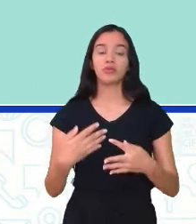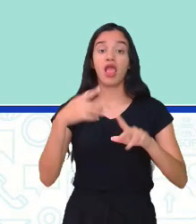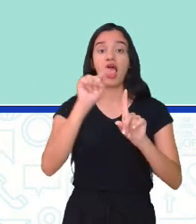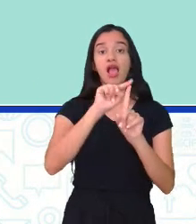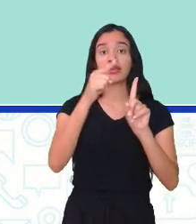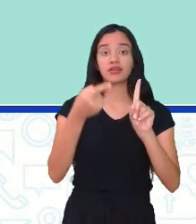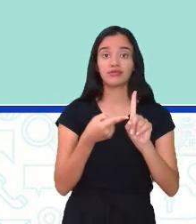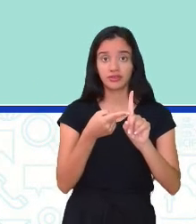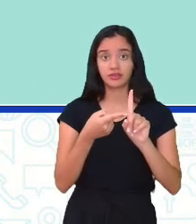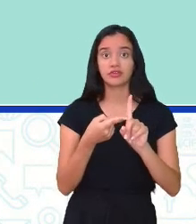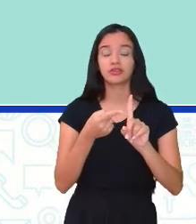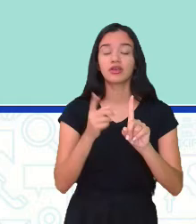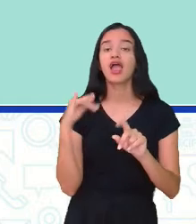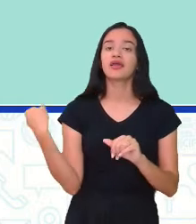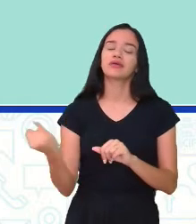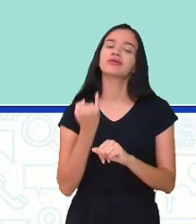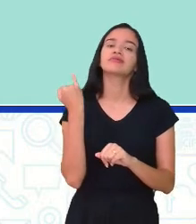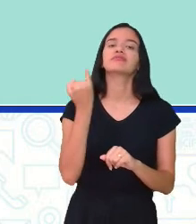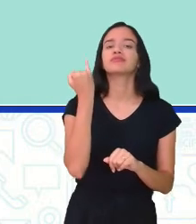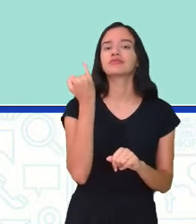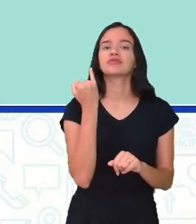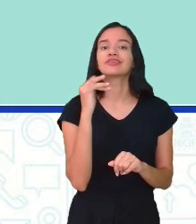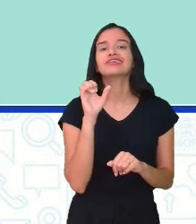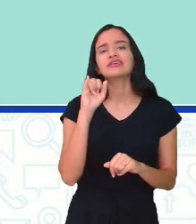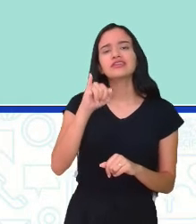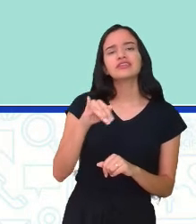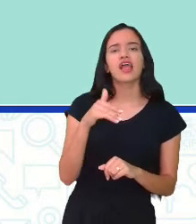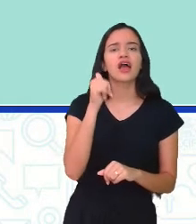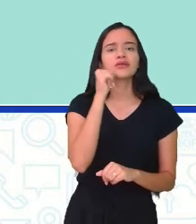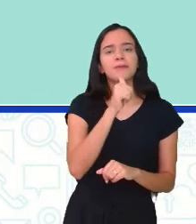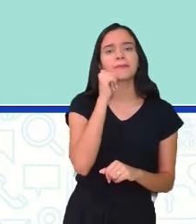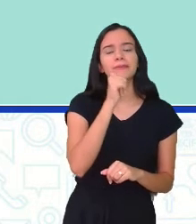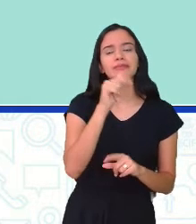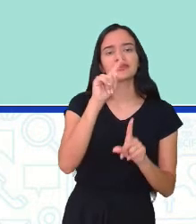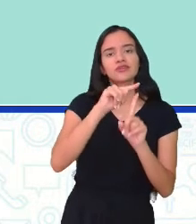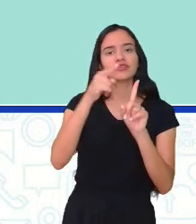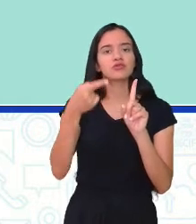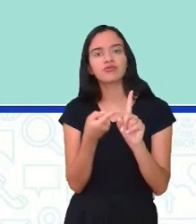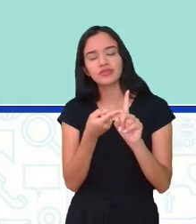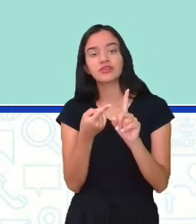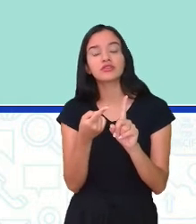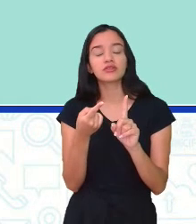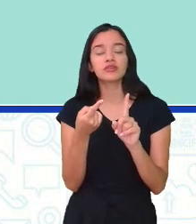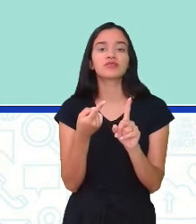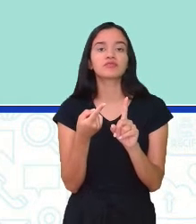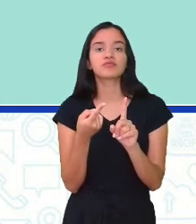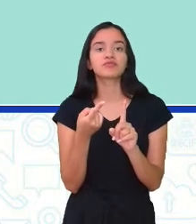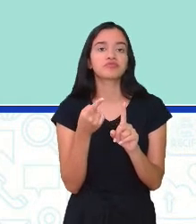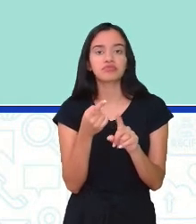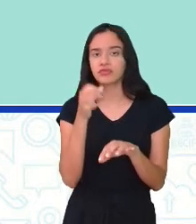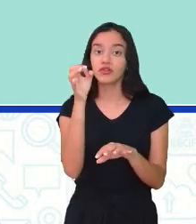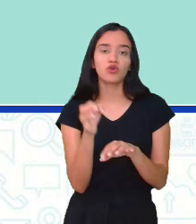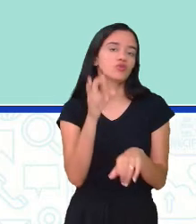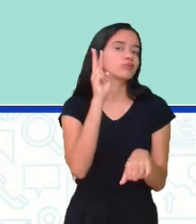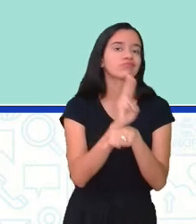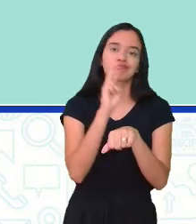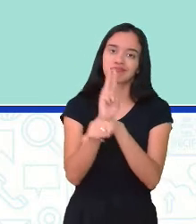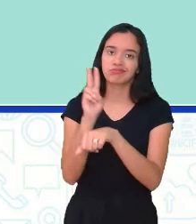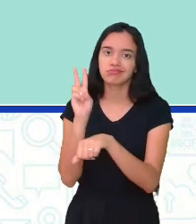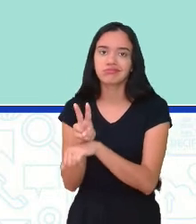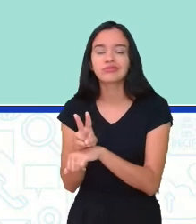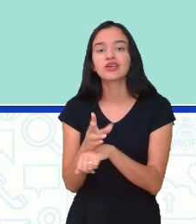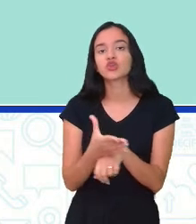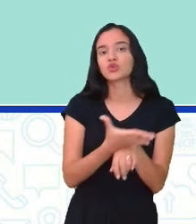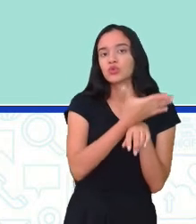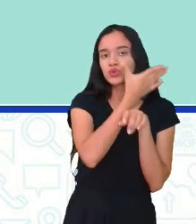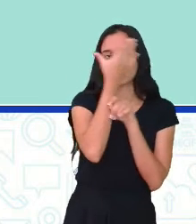precoce, é importante, se as meninas estão engravidando precocemente, com certeza elas não estão se cuidando, e